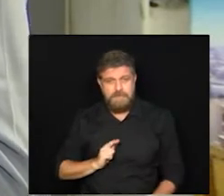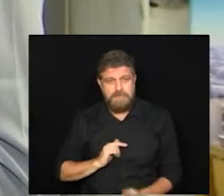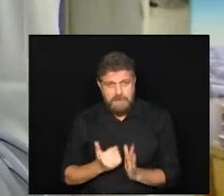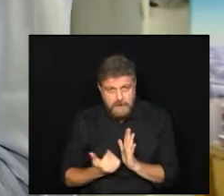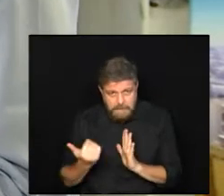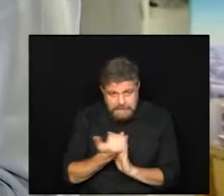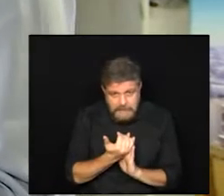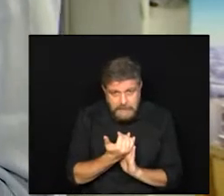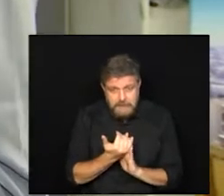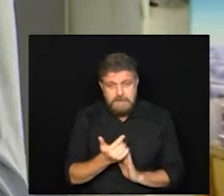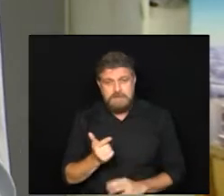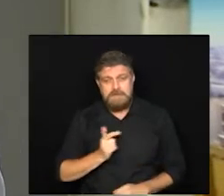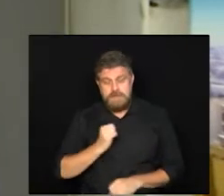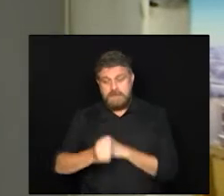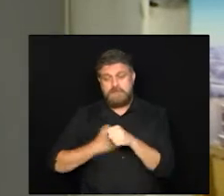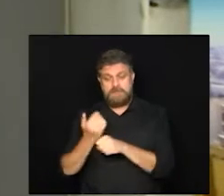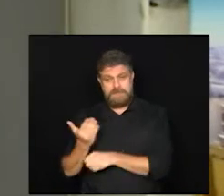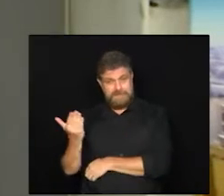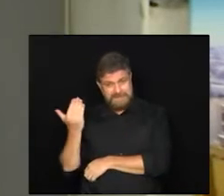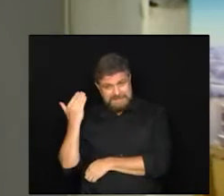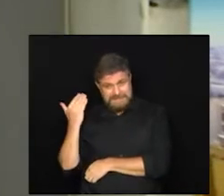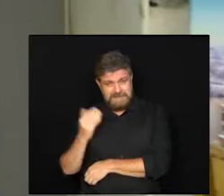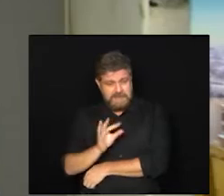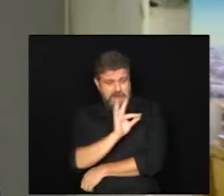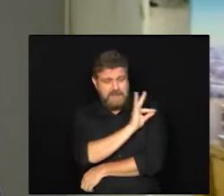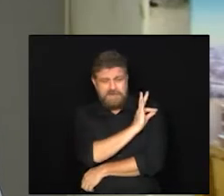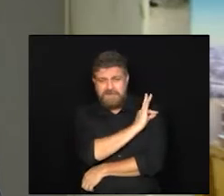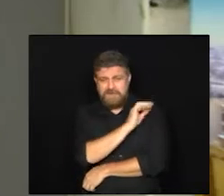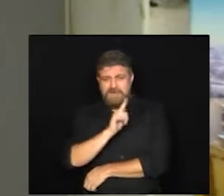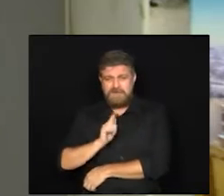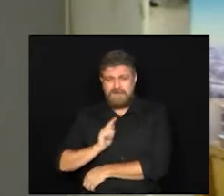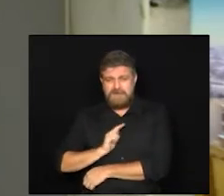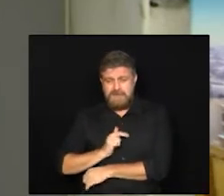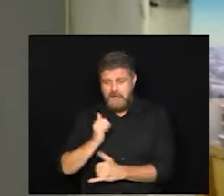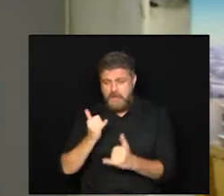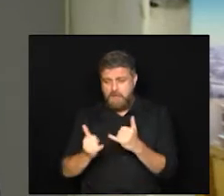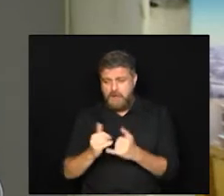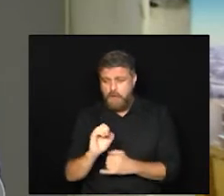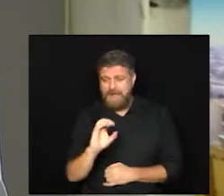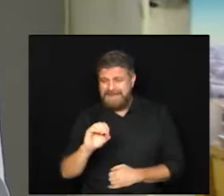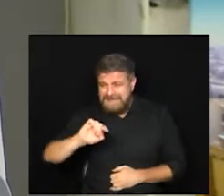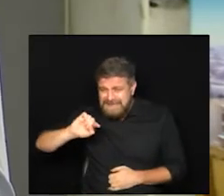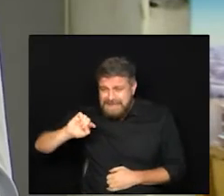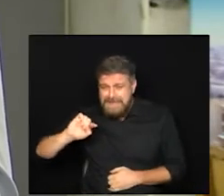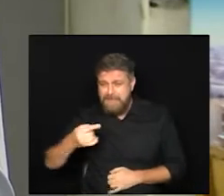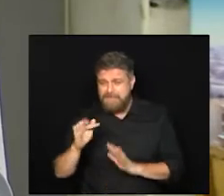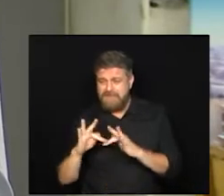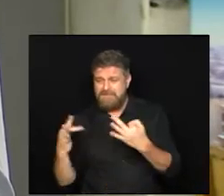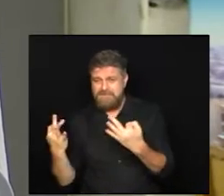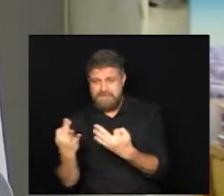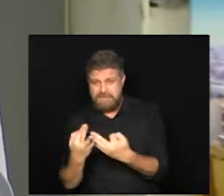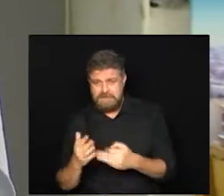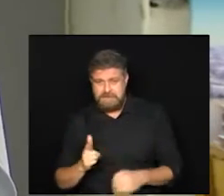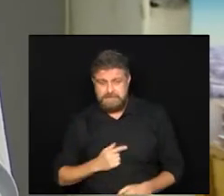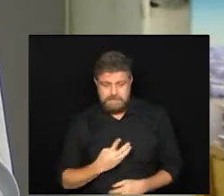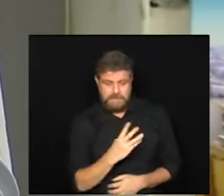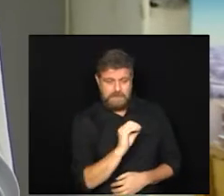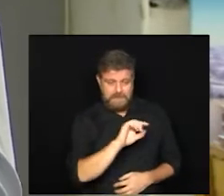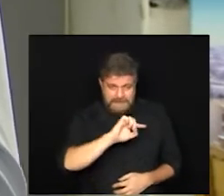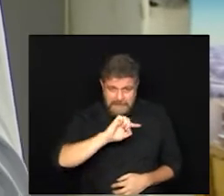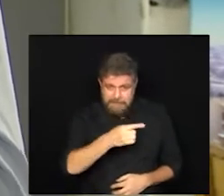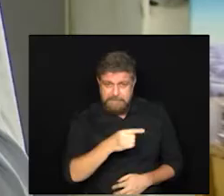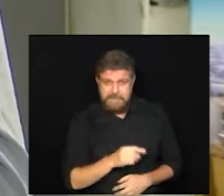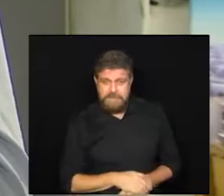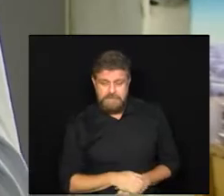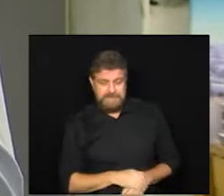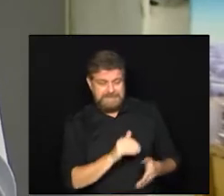isso na verdade no ano passado a prefeitura atendeu quase 80 mil famílias 40 mil só na Secretaria de Educação